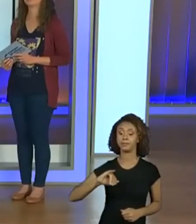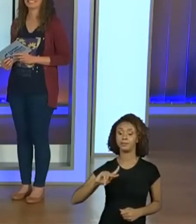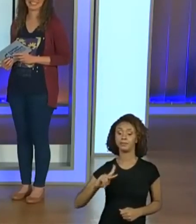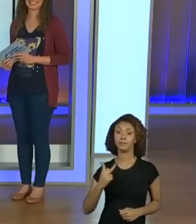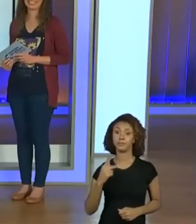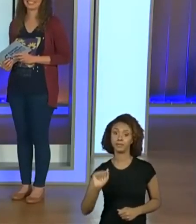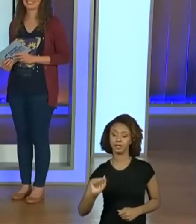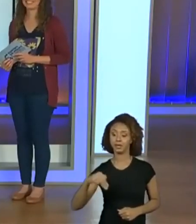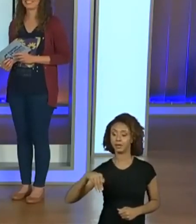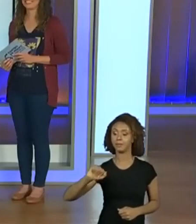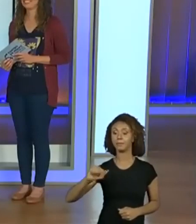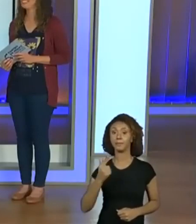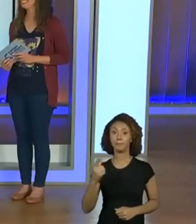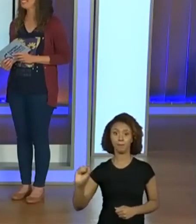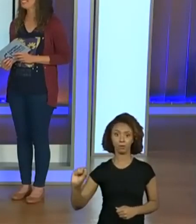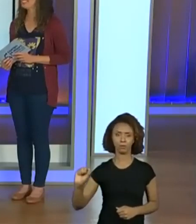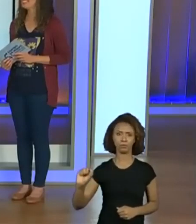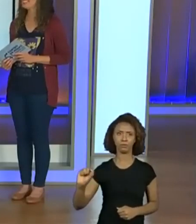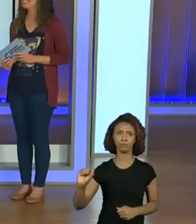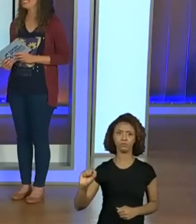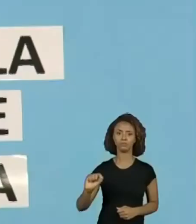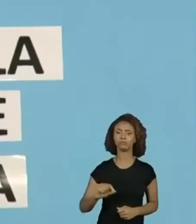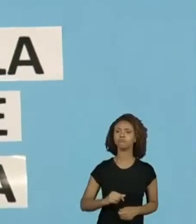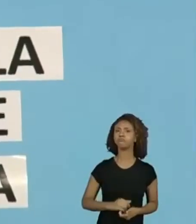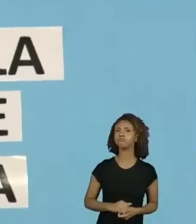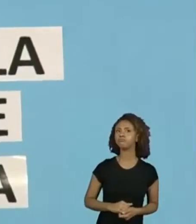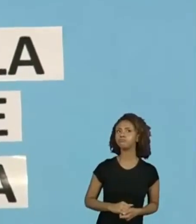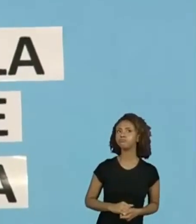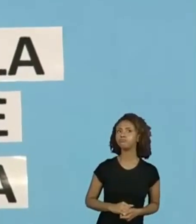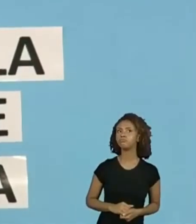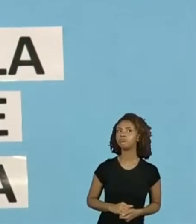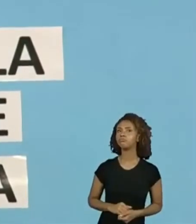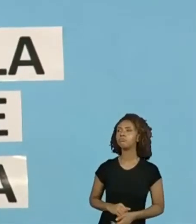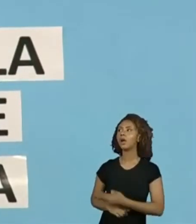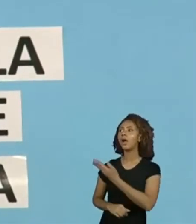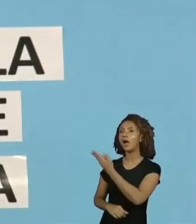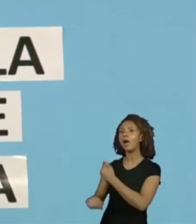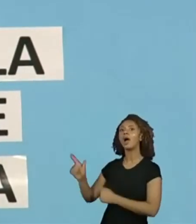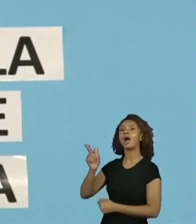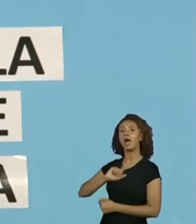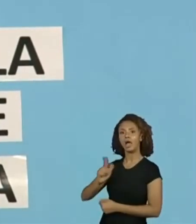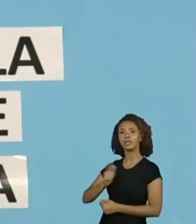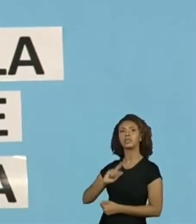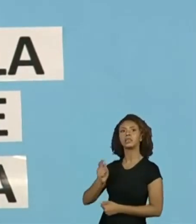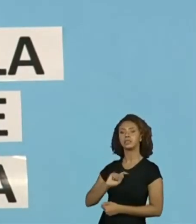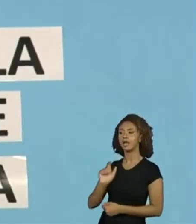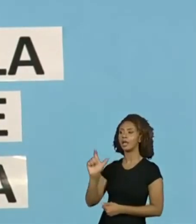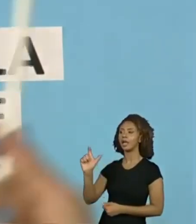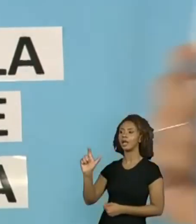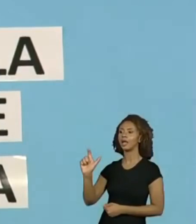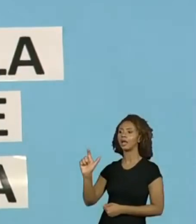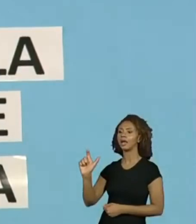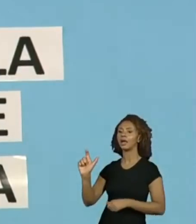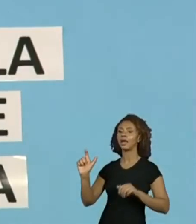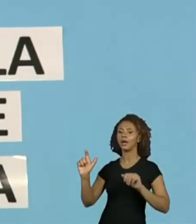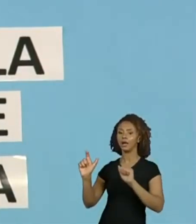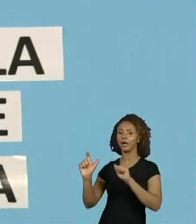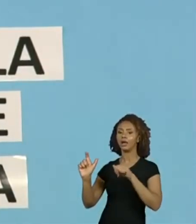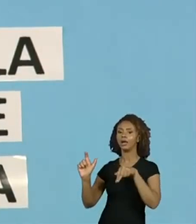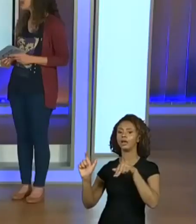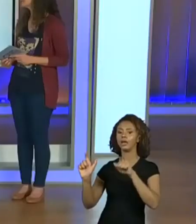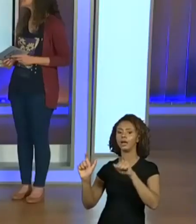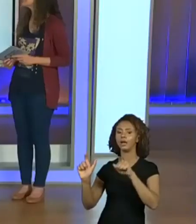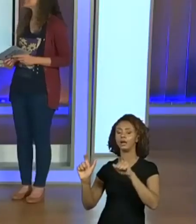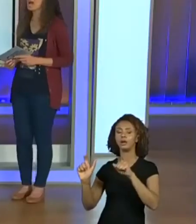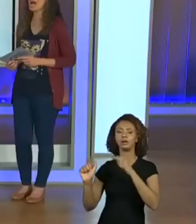nossa lista, lá. Ela. Olha a dica aqui, Ana. Eu não tenho que falar na. Então,